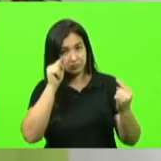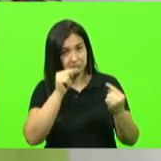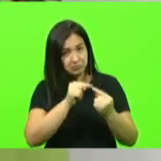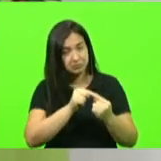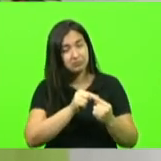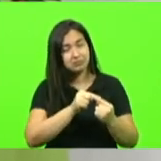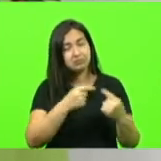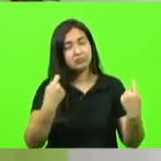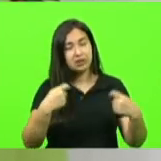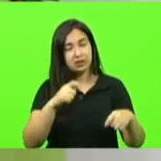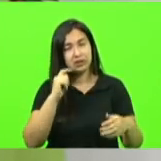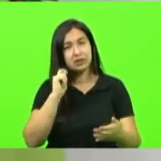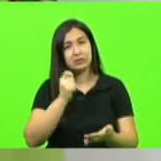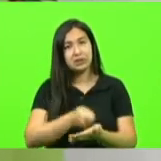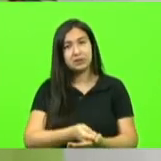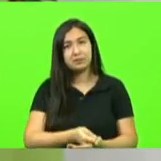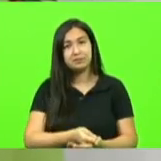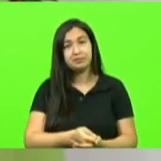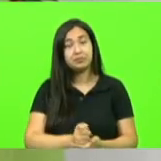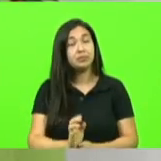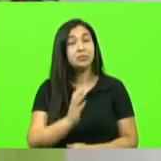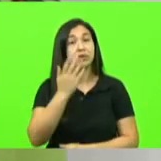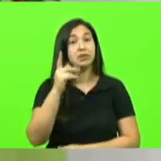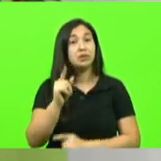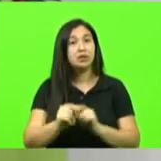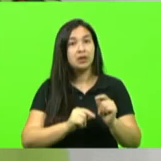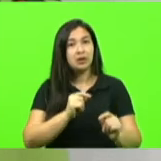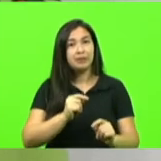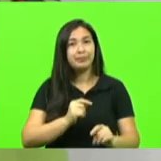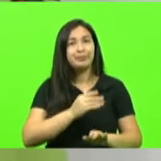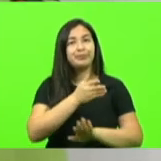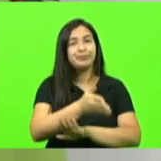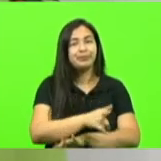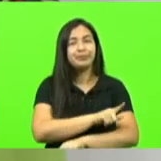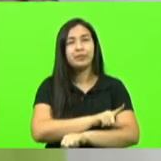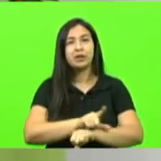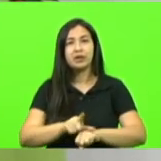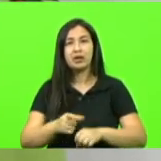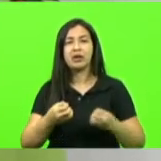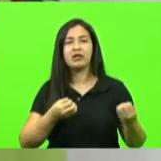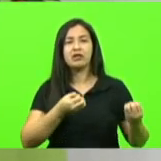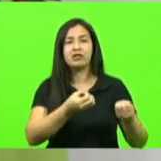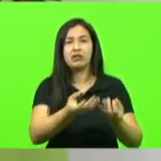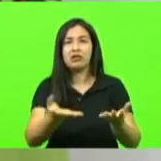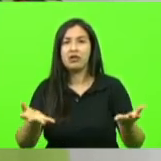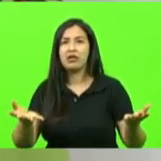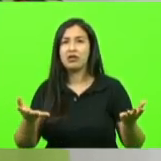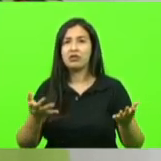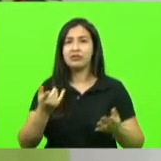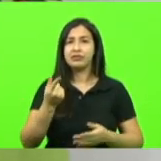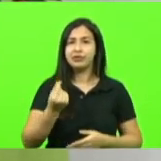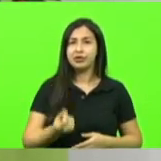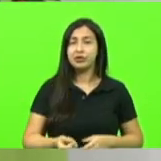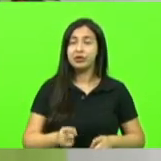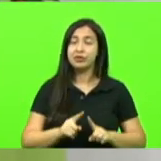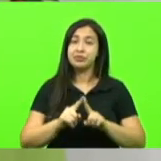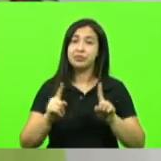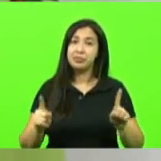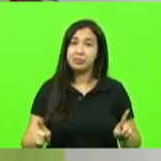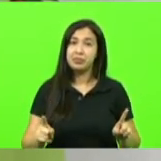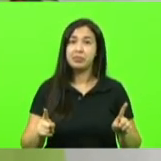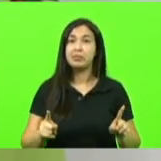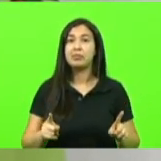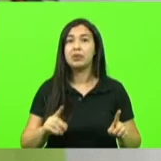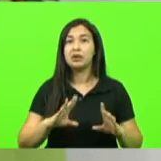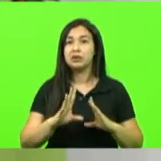o aconteceu ele foi lá em Lajes distribuiu um monte de dinheiro mas quando se trata